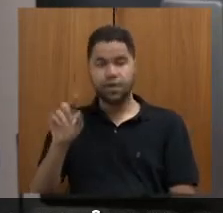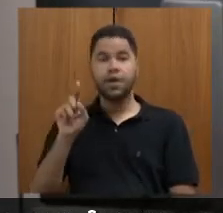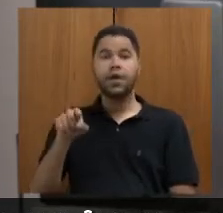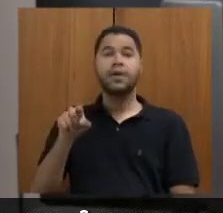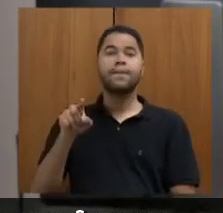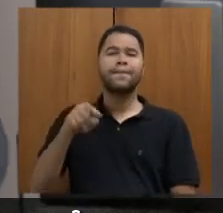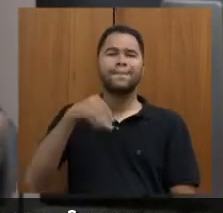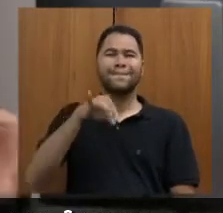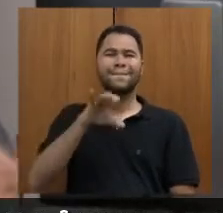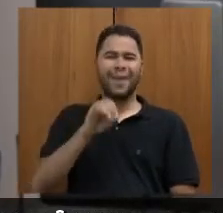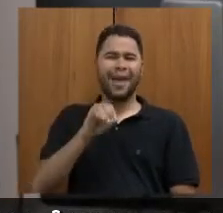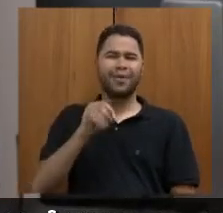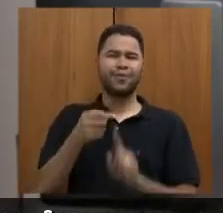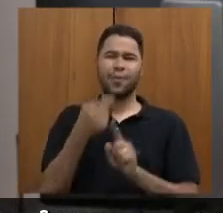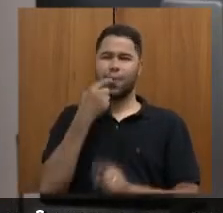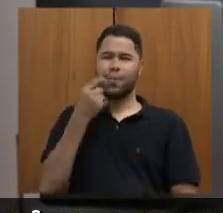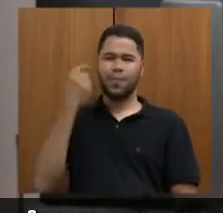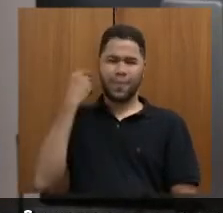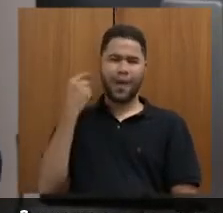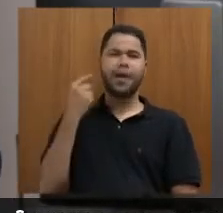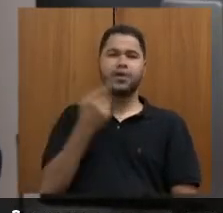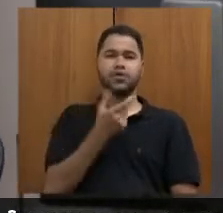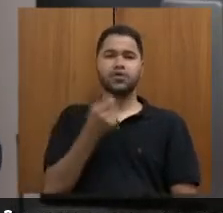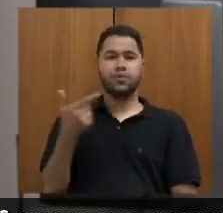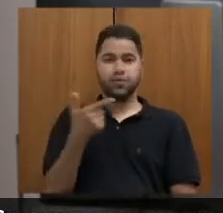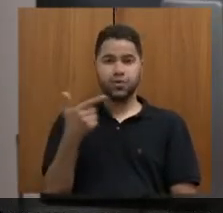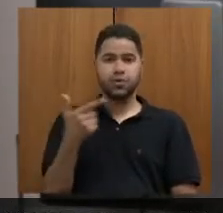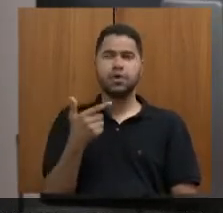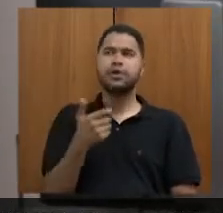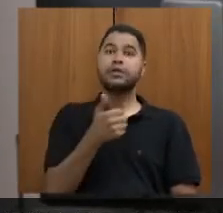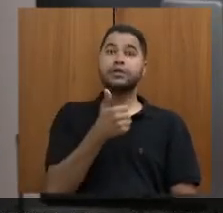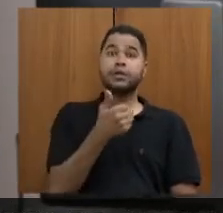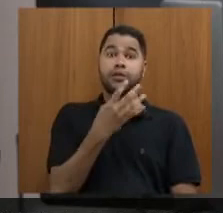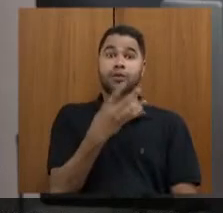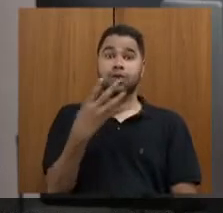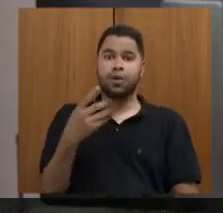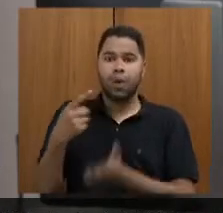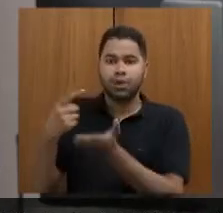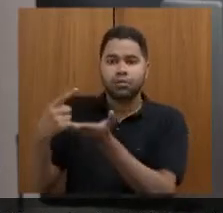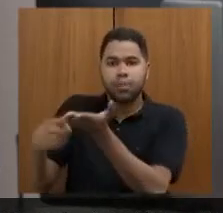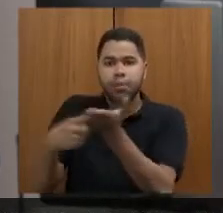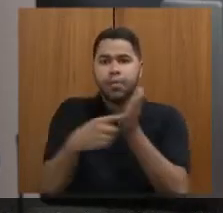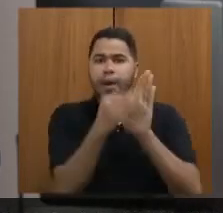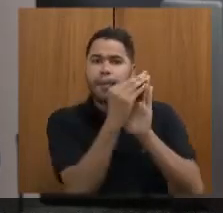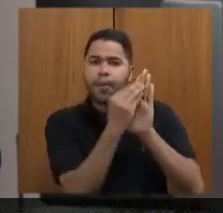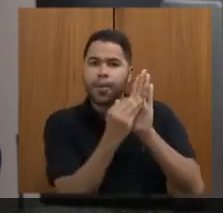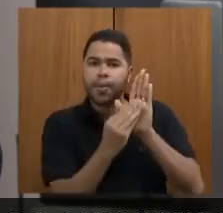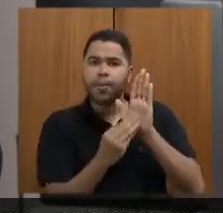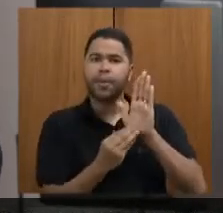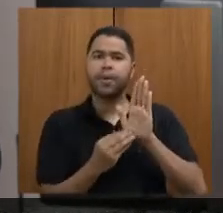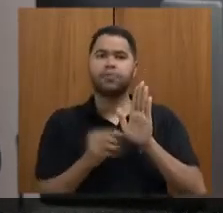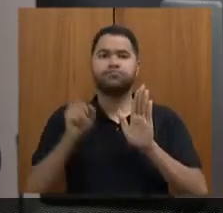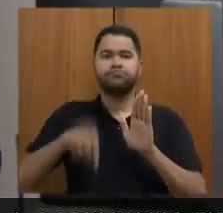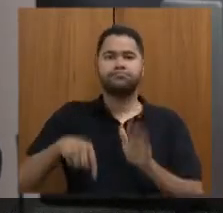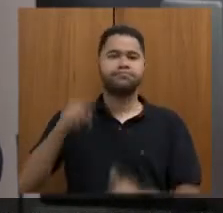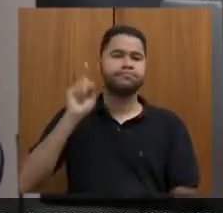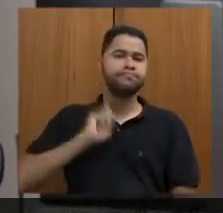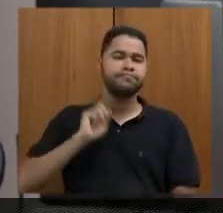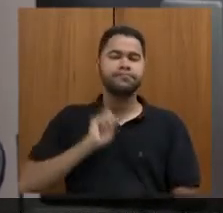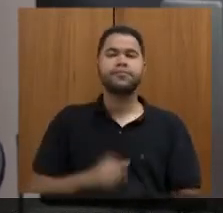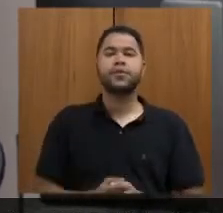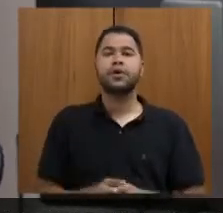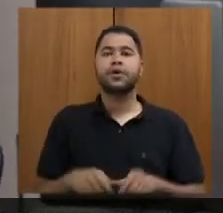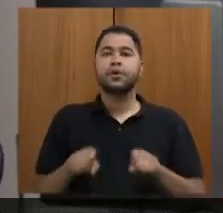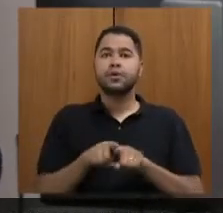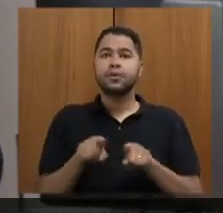Nós fizemos, essa equipe de pessoas, 144 agendas pela Delegação Mineira. Salão do Turismo da Abave, em